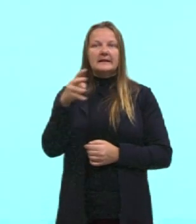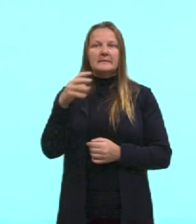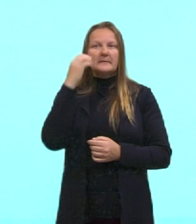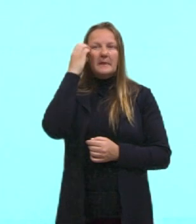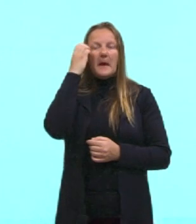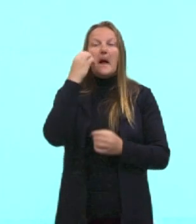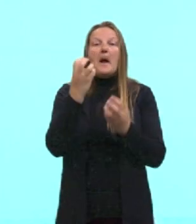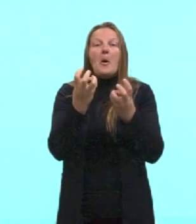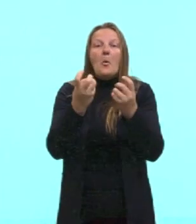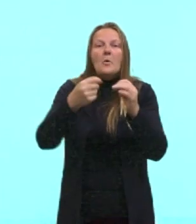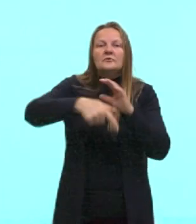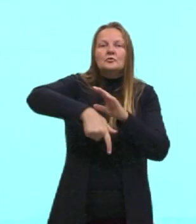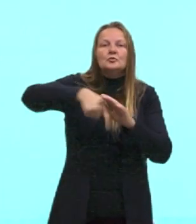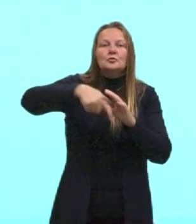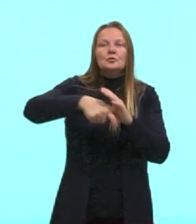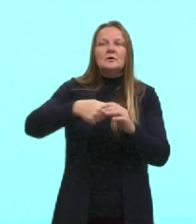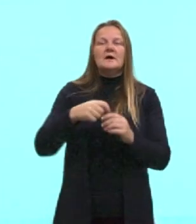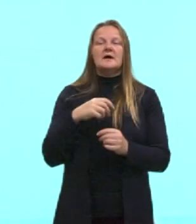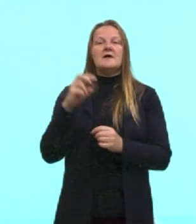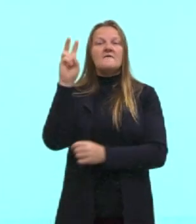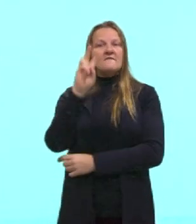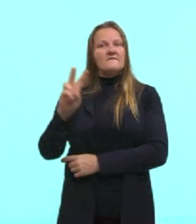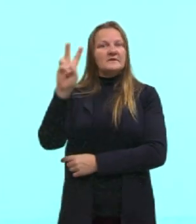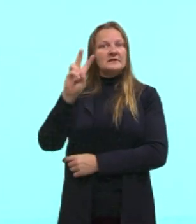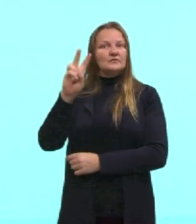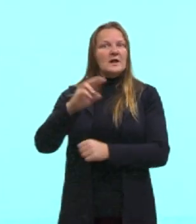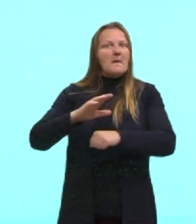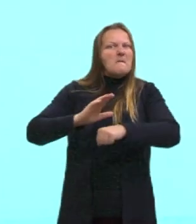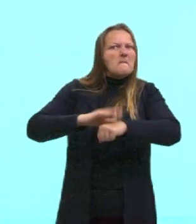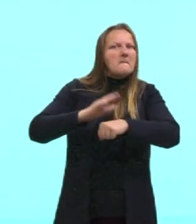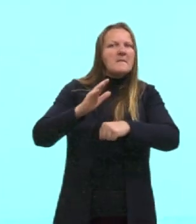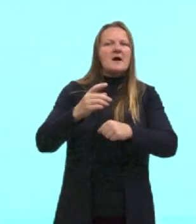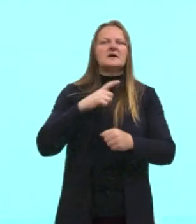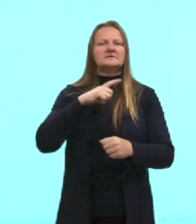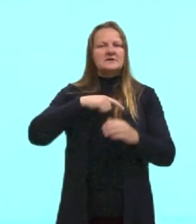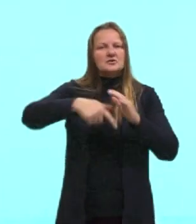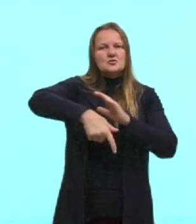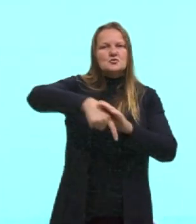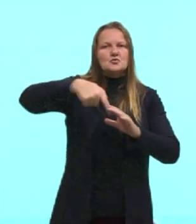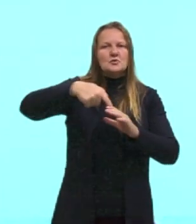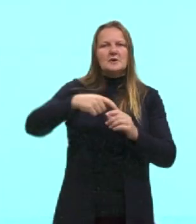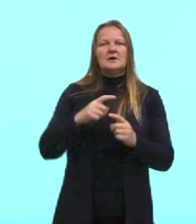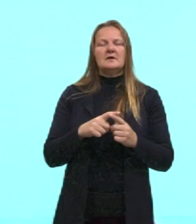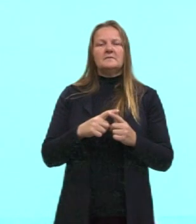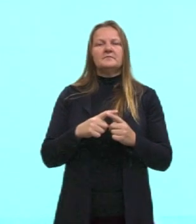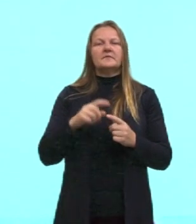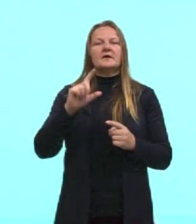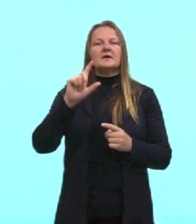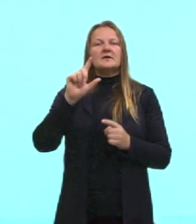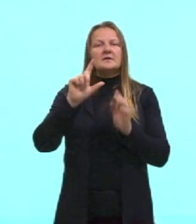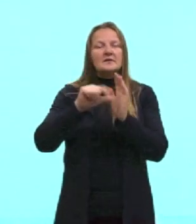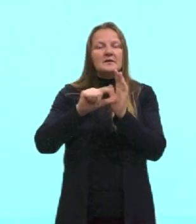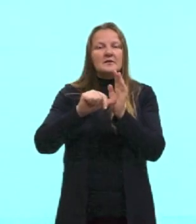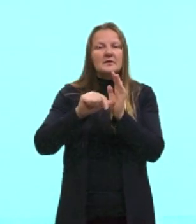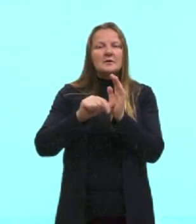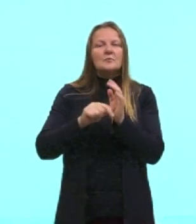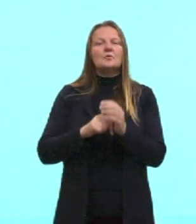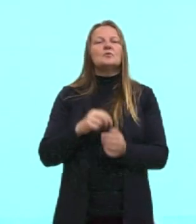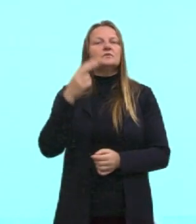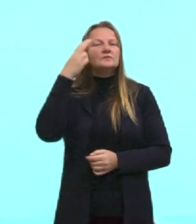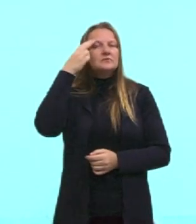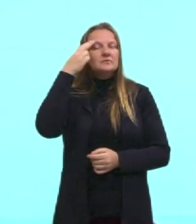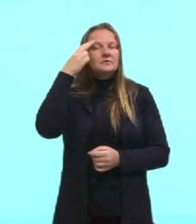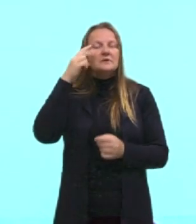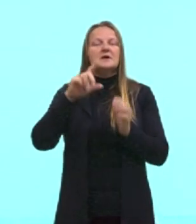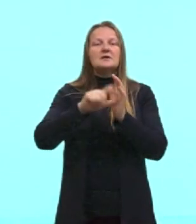reserva, justamente a Venezuela, né, o país que mais tem reservas. Depois vem, né, a Arábia, Arábia Saudita, o Irã,